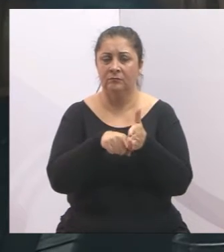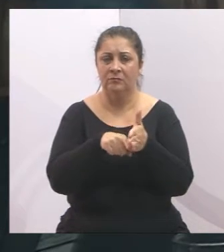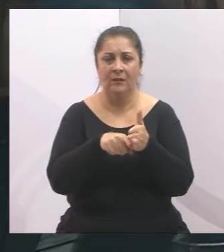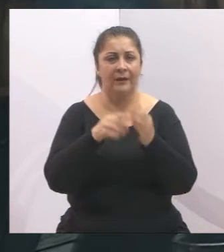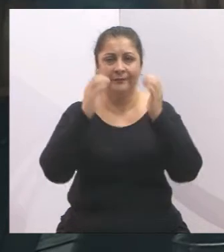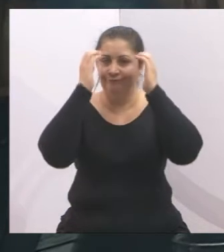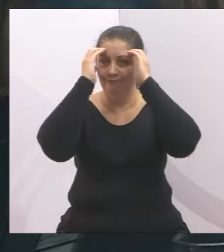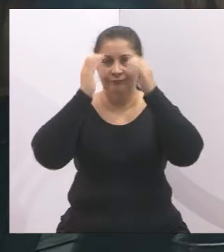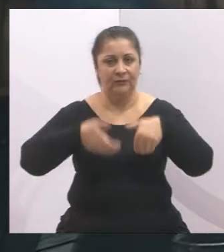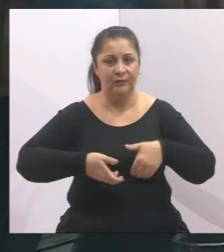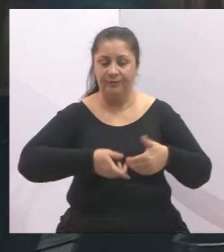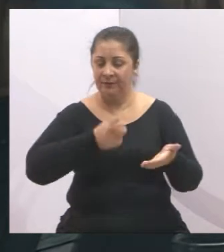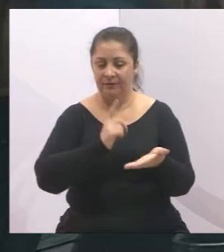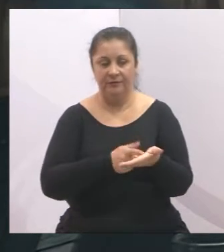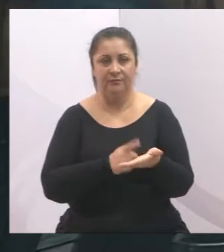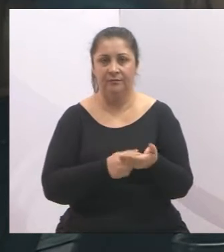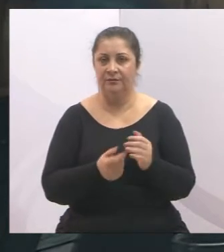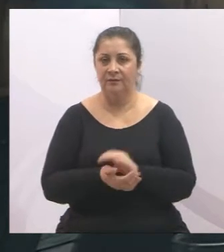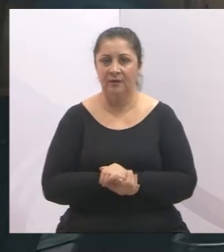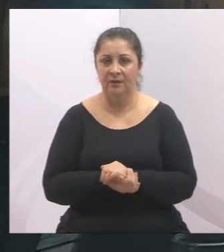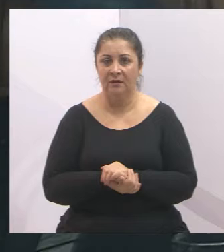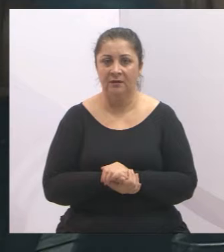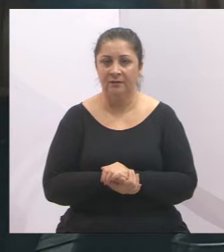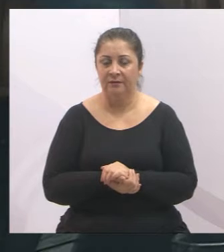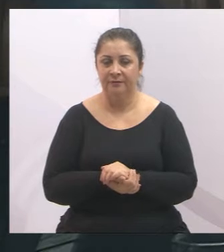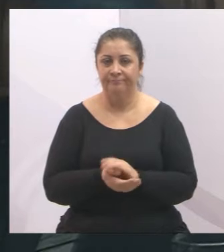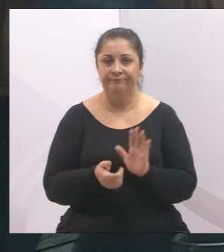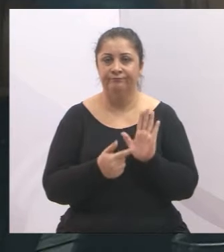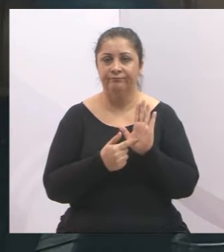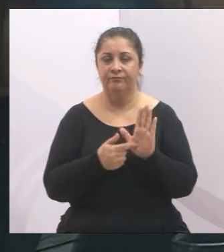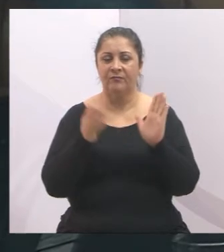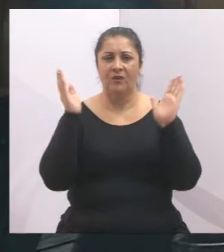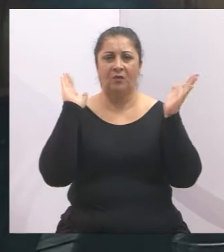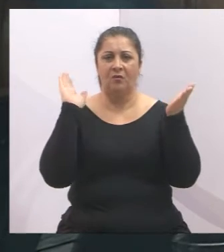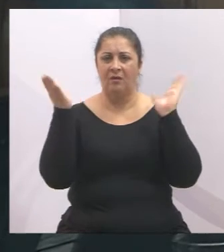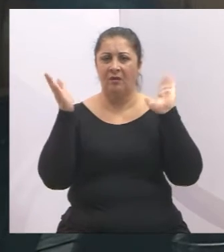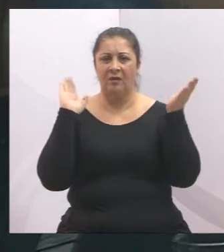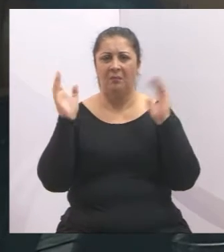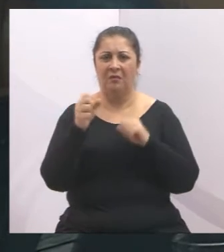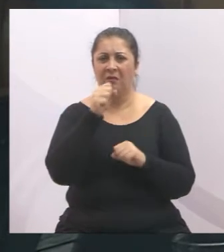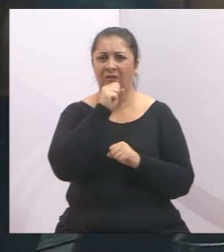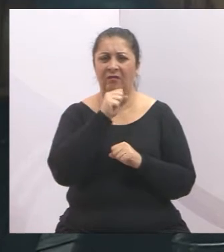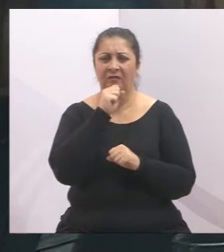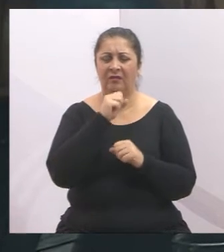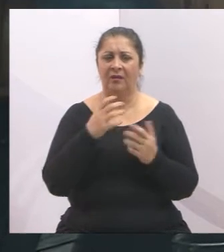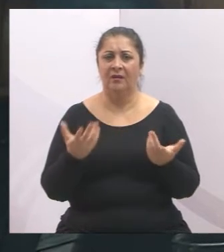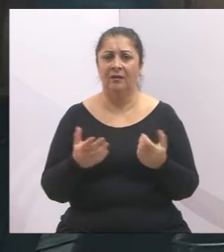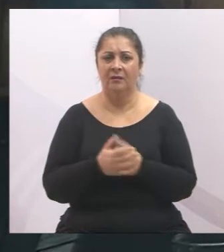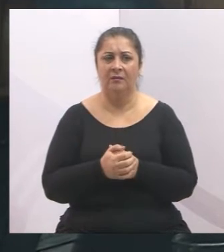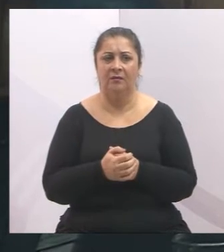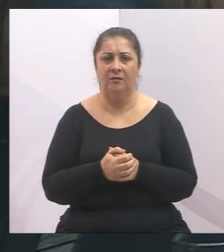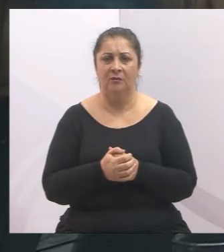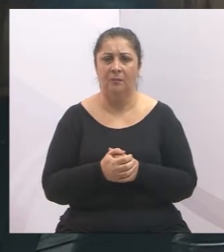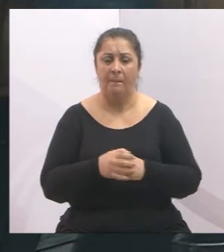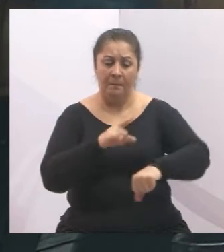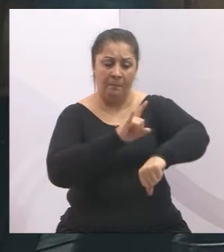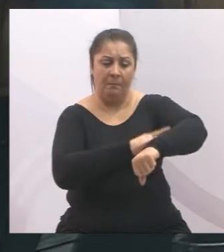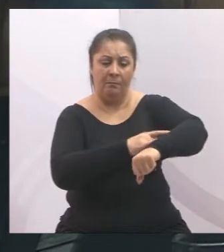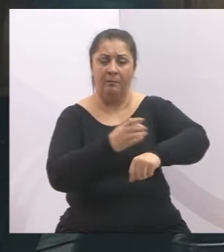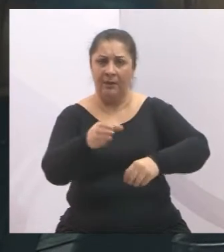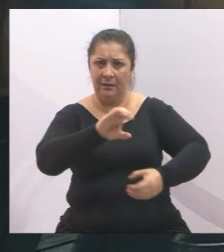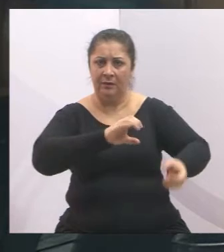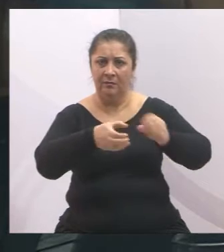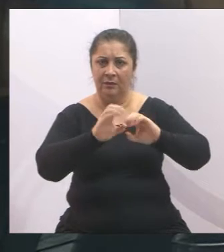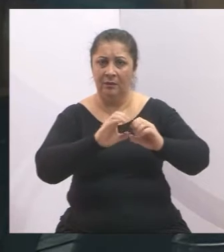contrato, a exemplo aí da frota de veículos que não se renovou, a exemplo de retirar os banheiros químicos